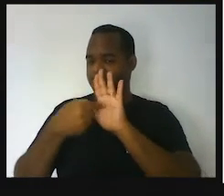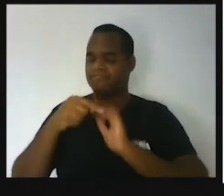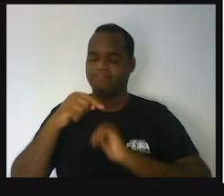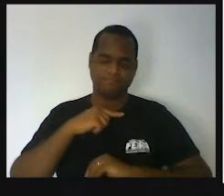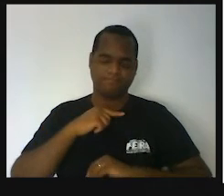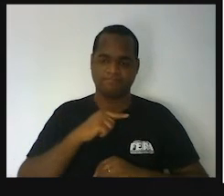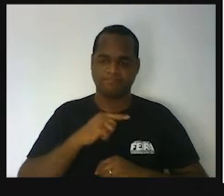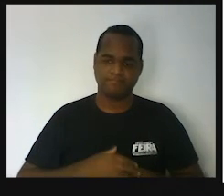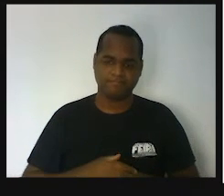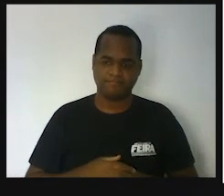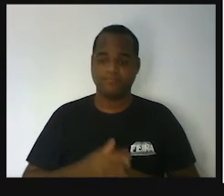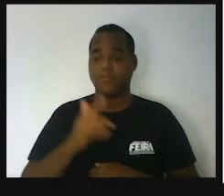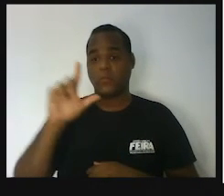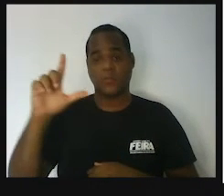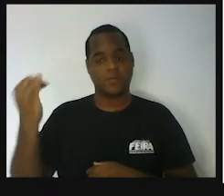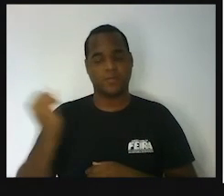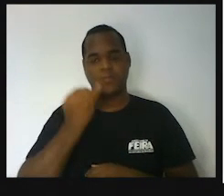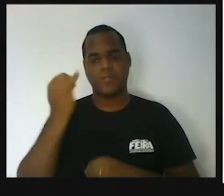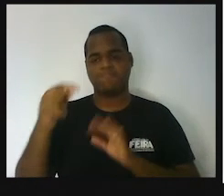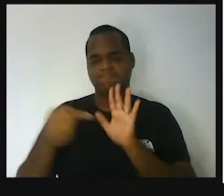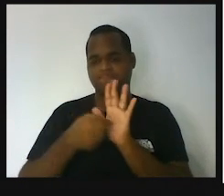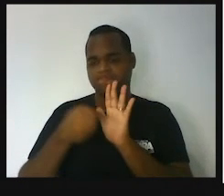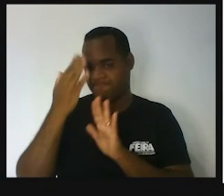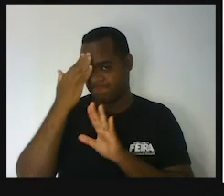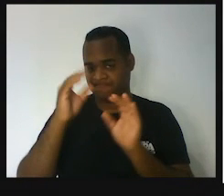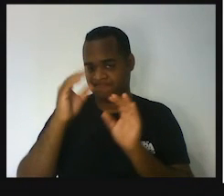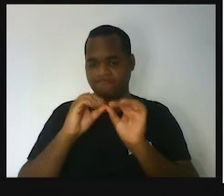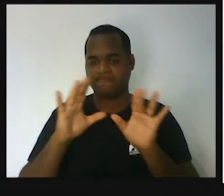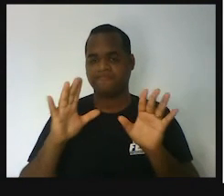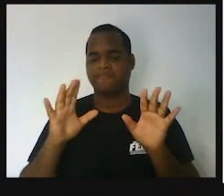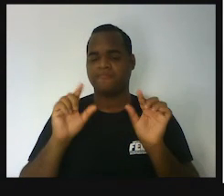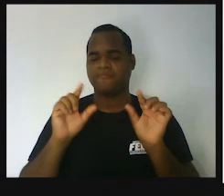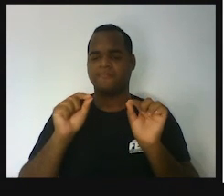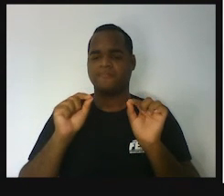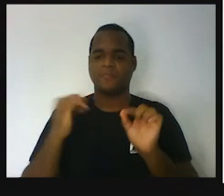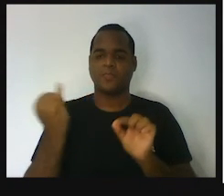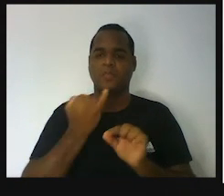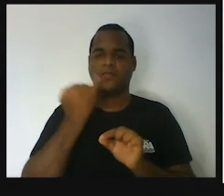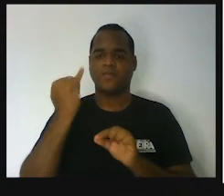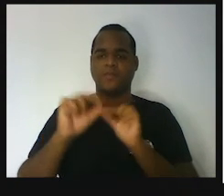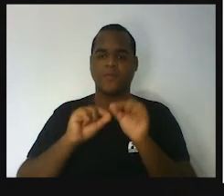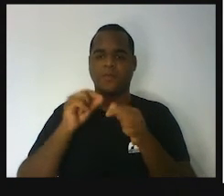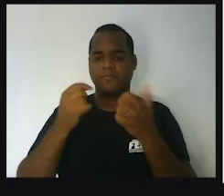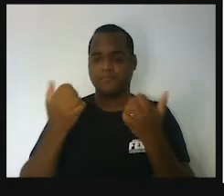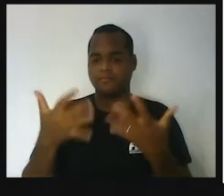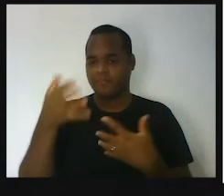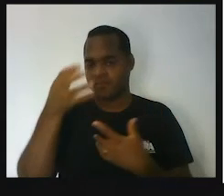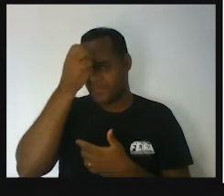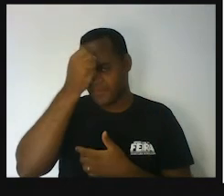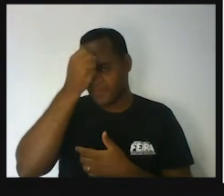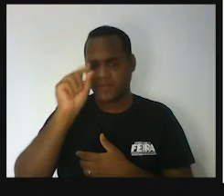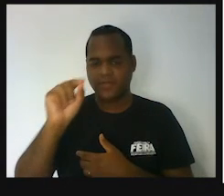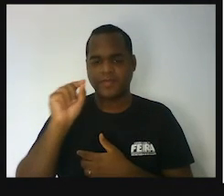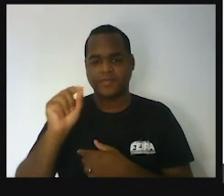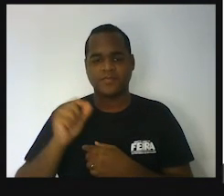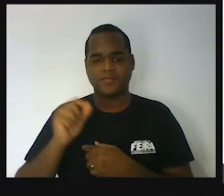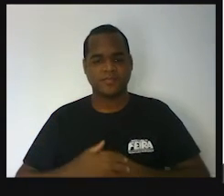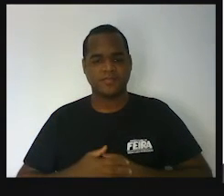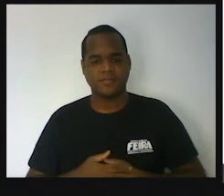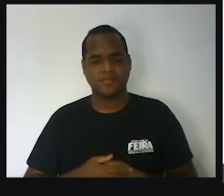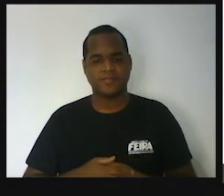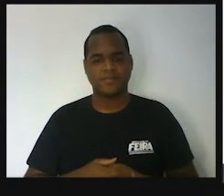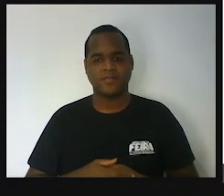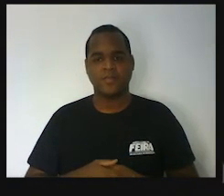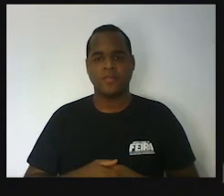Certo? É outra coisa para a gente entender. E o que é que é importante para a gente entender nessa aula? Vamos voltar